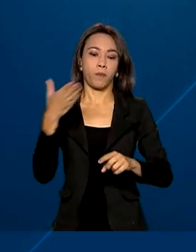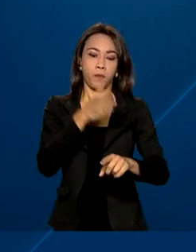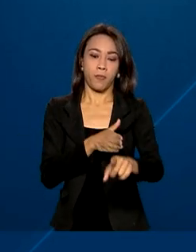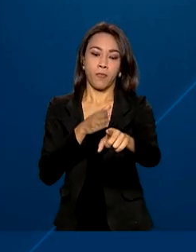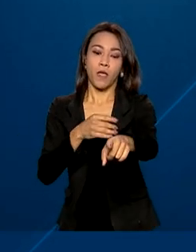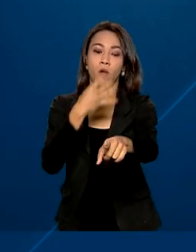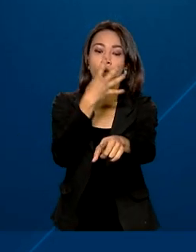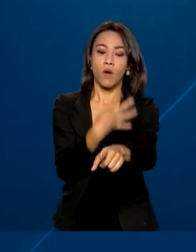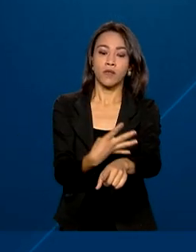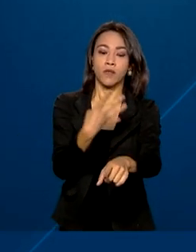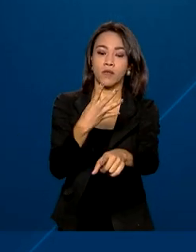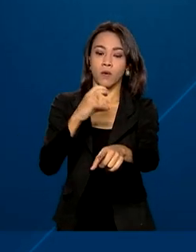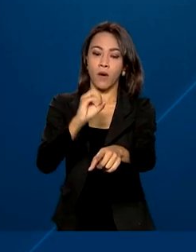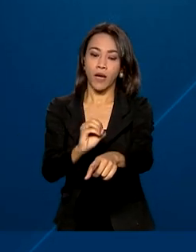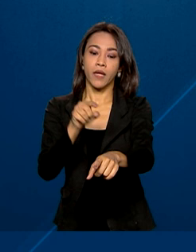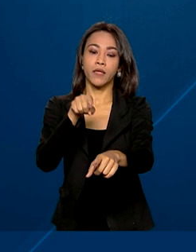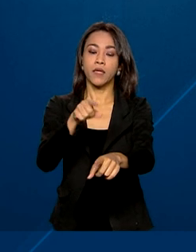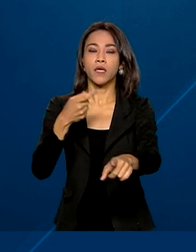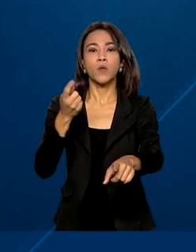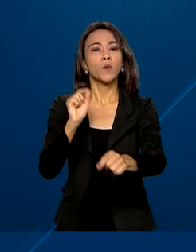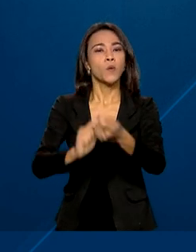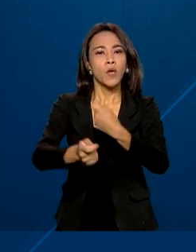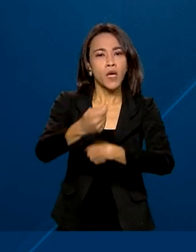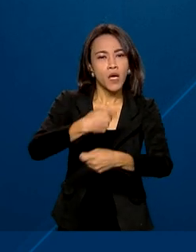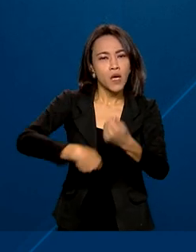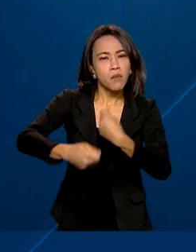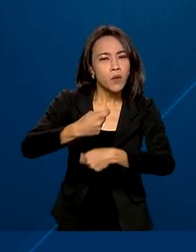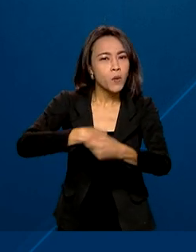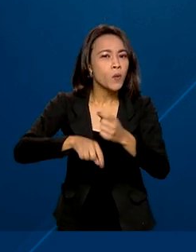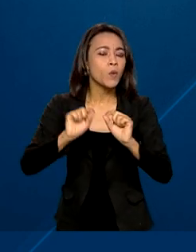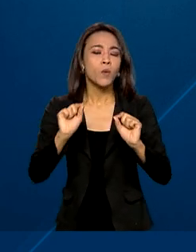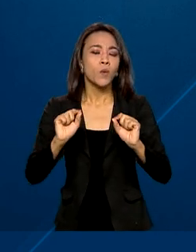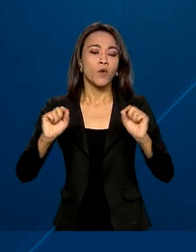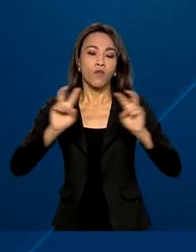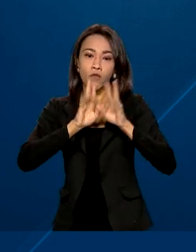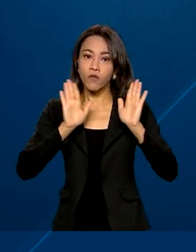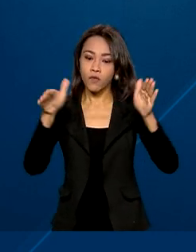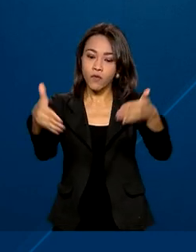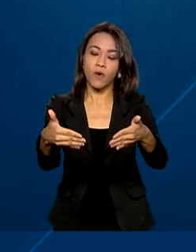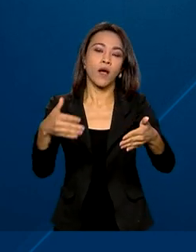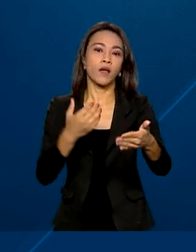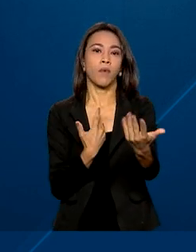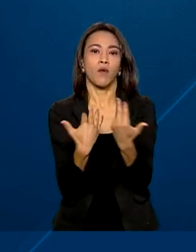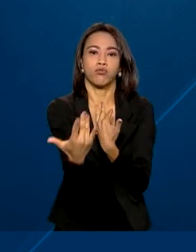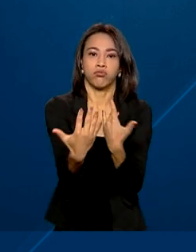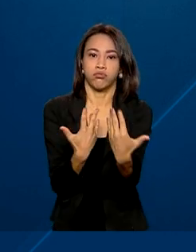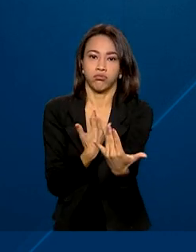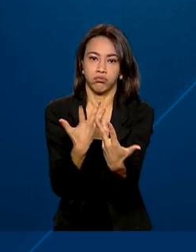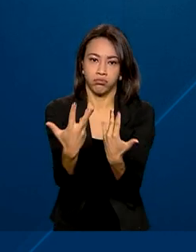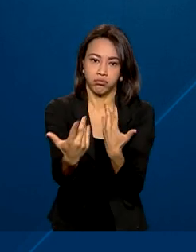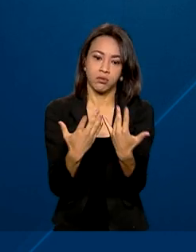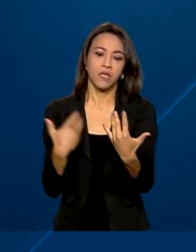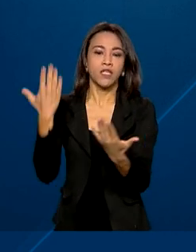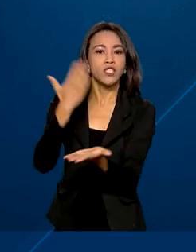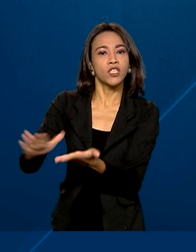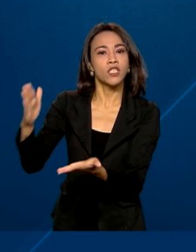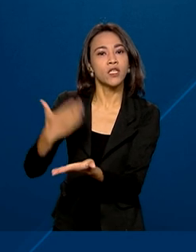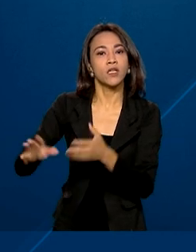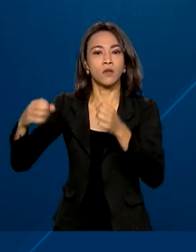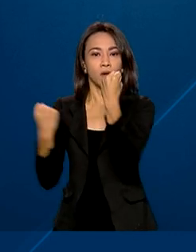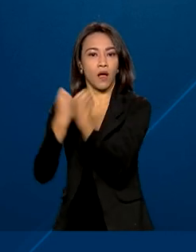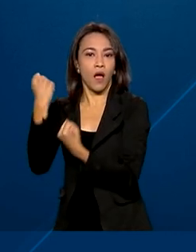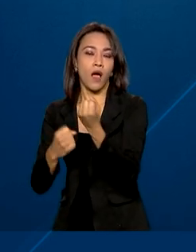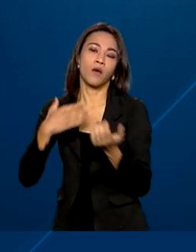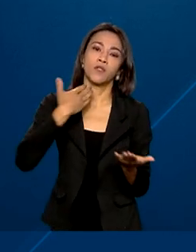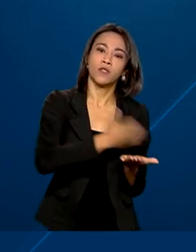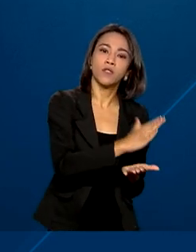440 empreendimentos voltados para a mobilidade ativa, que dispensam o uso de motos e carros.